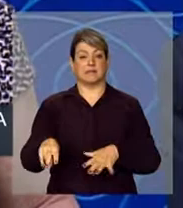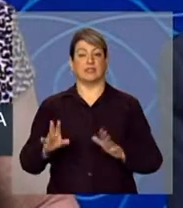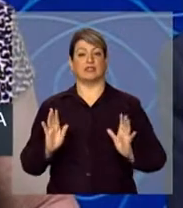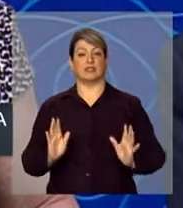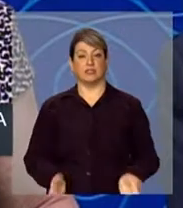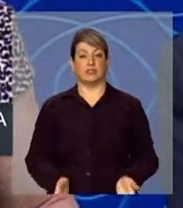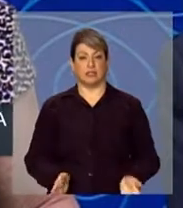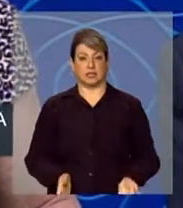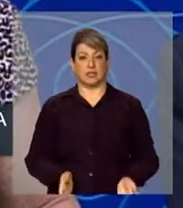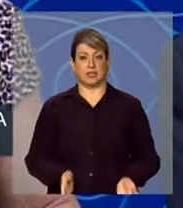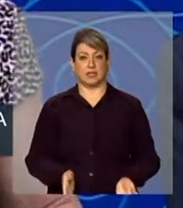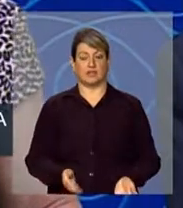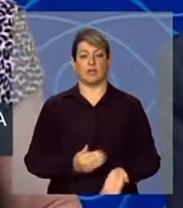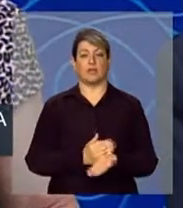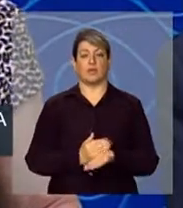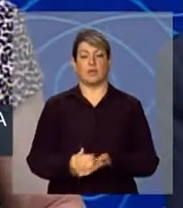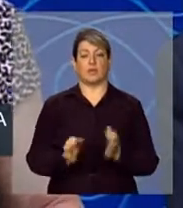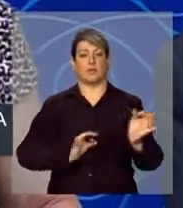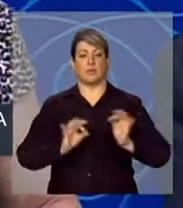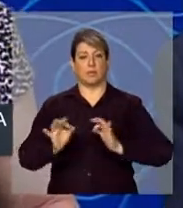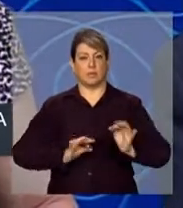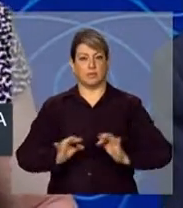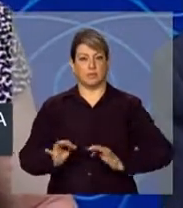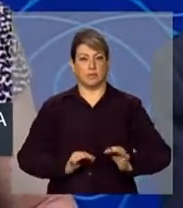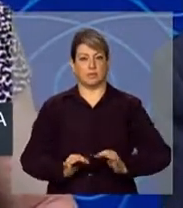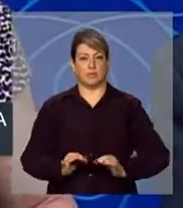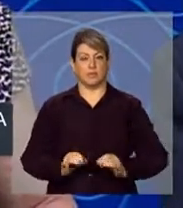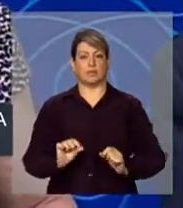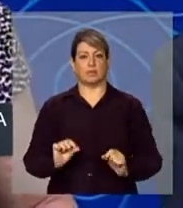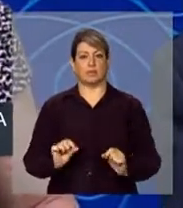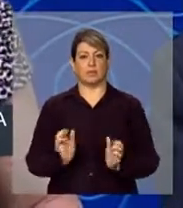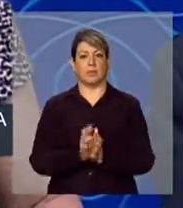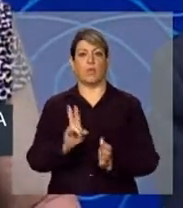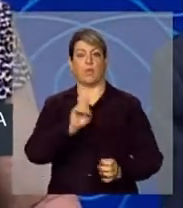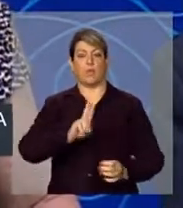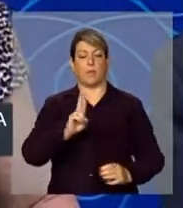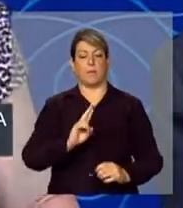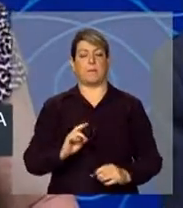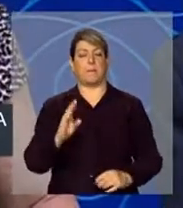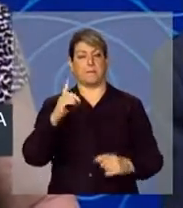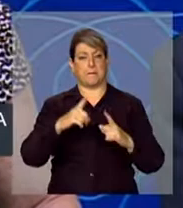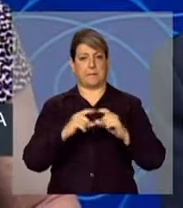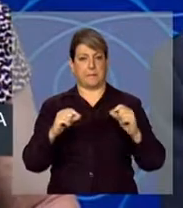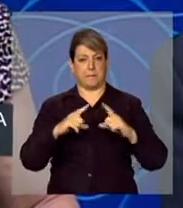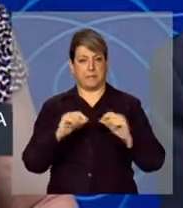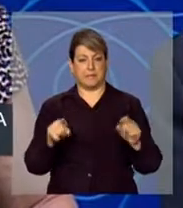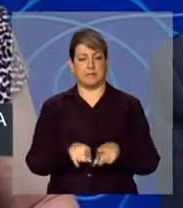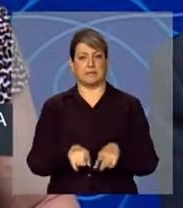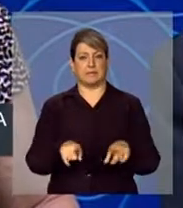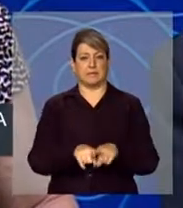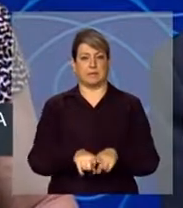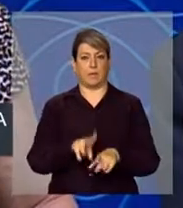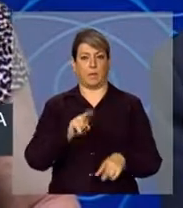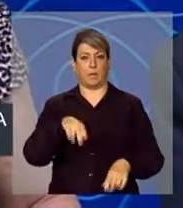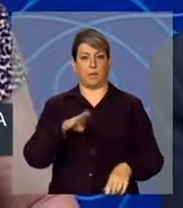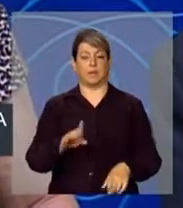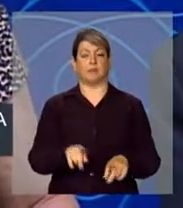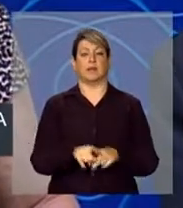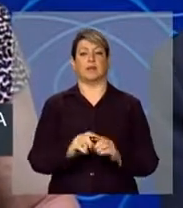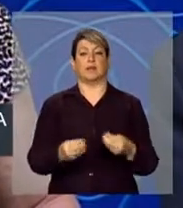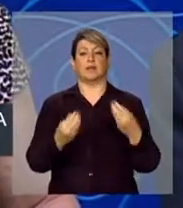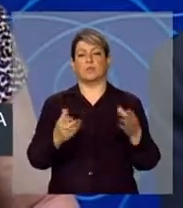na elaboração com a Universidade de Brasília, nós vamos ceder todos os conteúdos que temos,